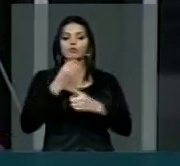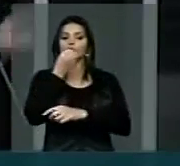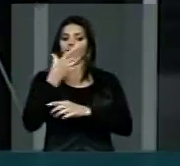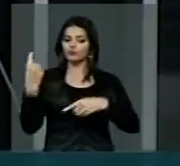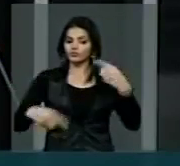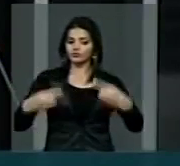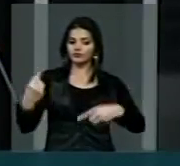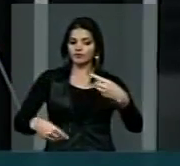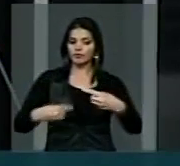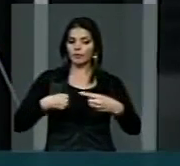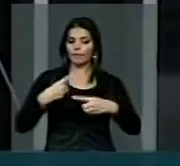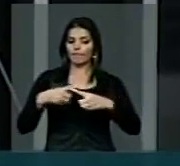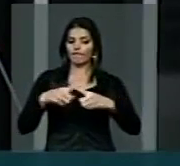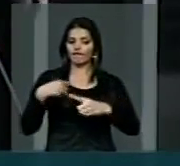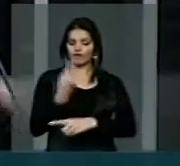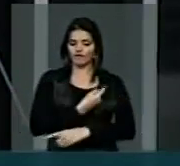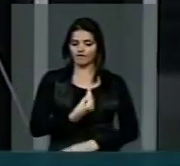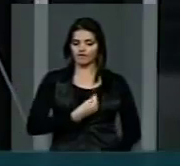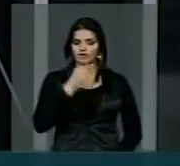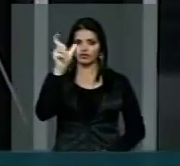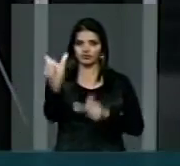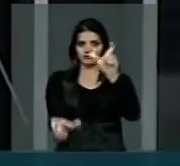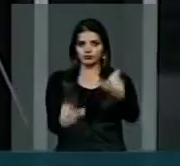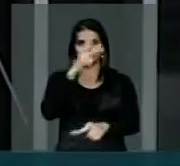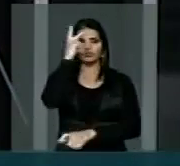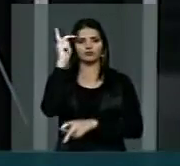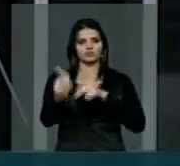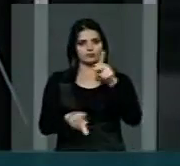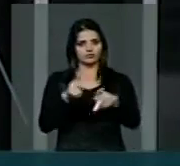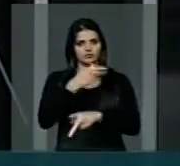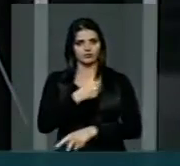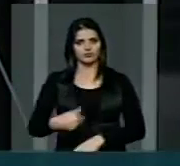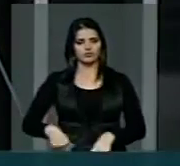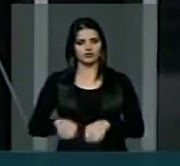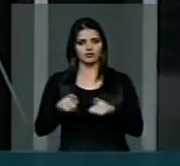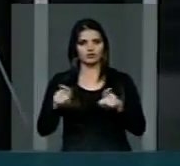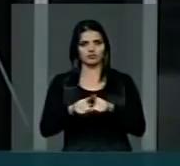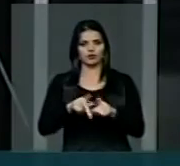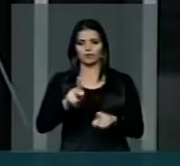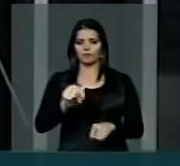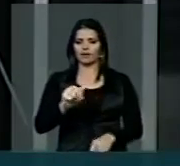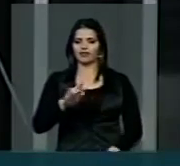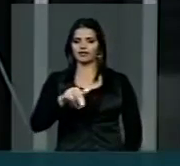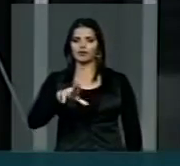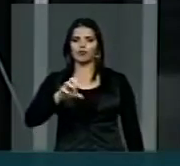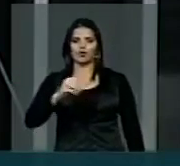para a vida das pessoas e também para o patrimônio. Muito obrigado, senhor presidente.